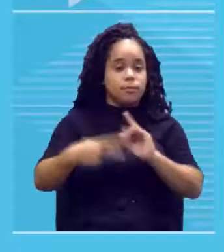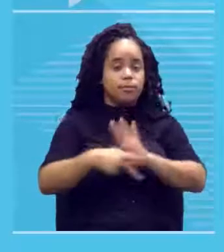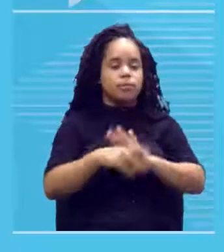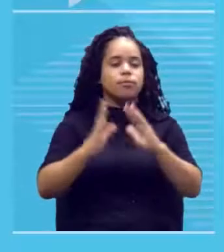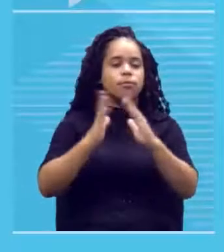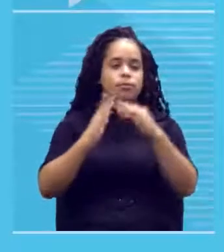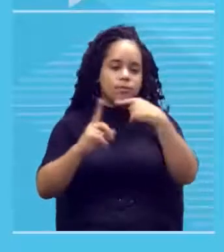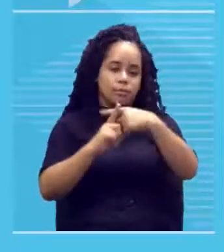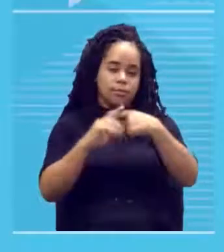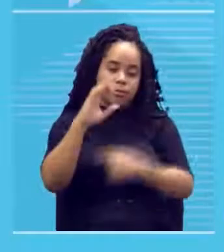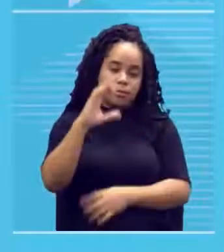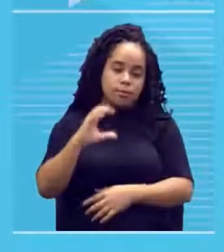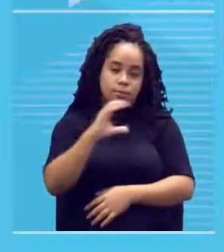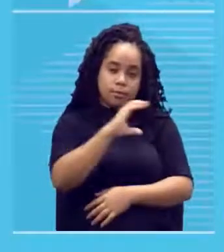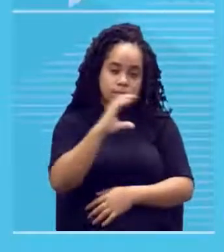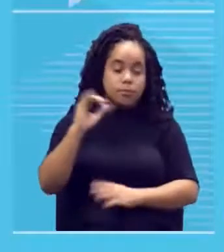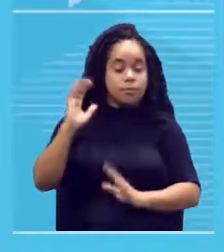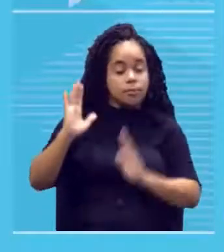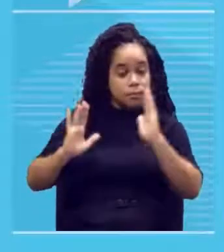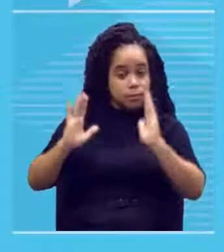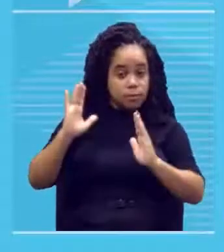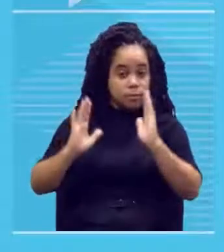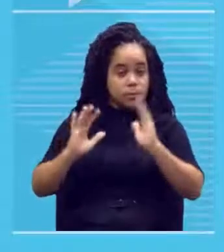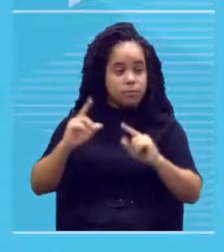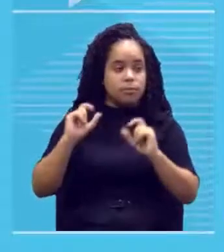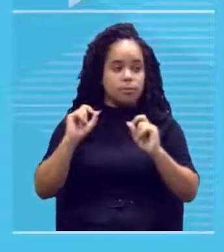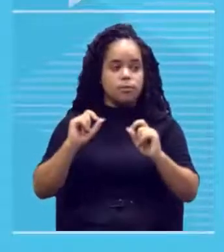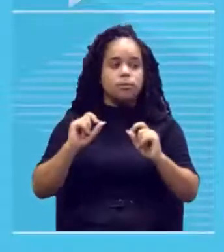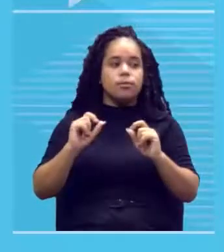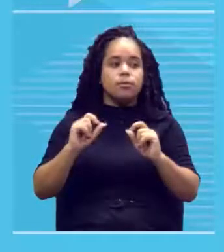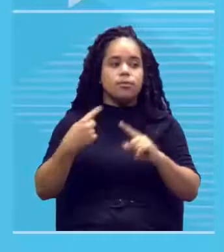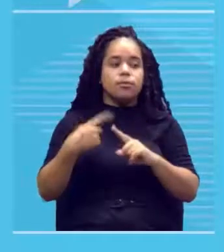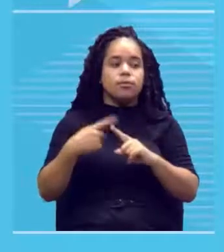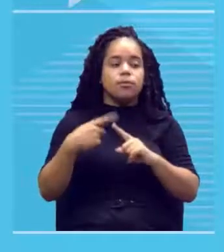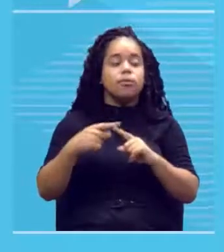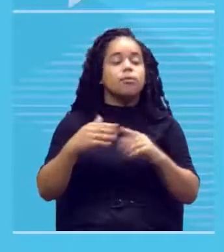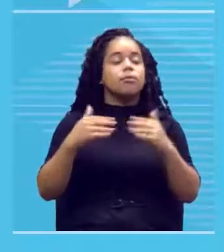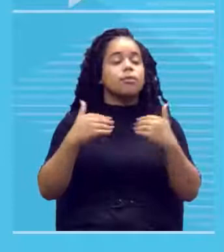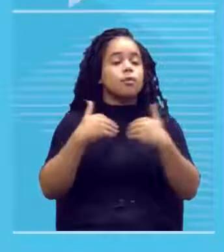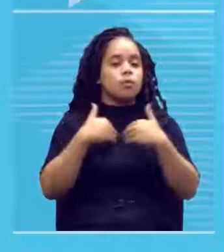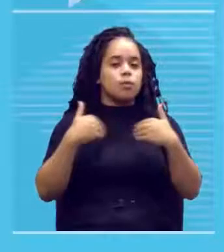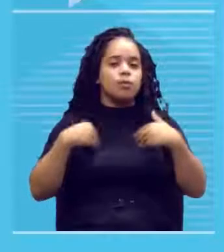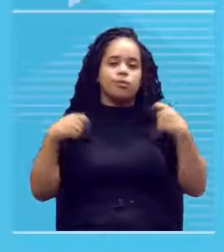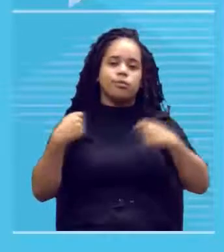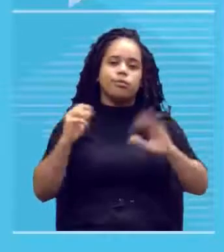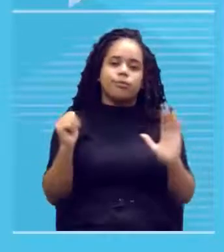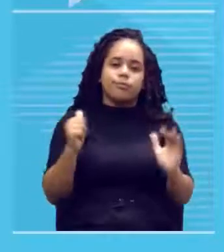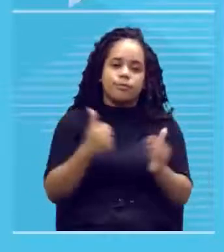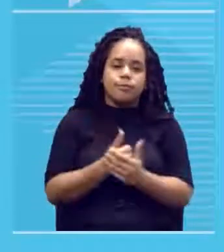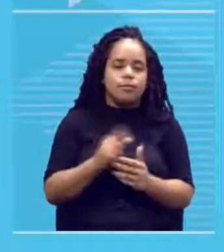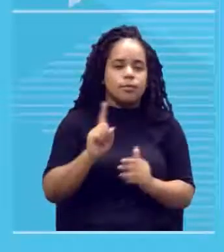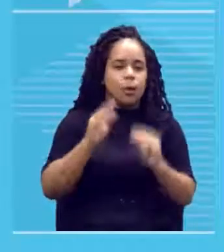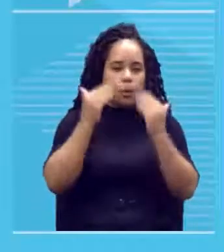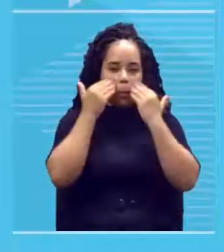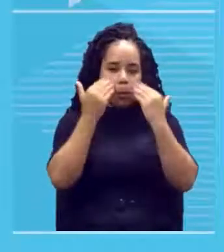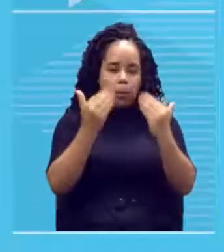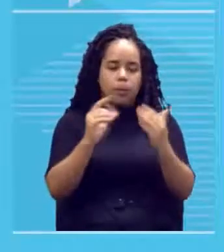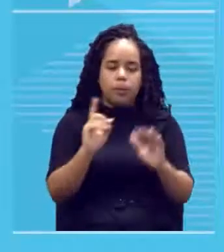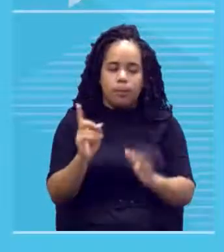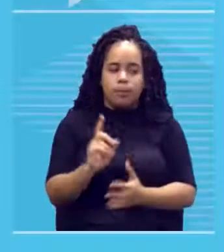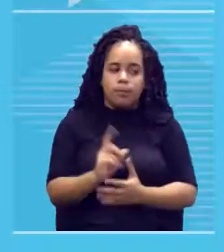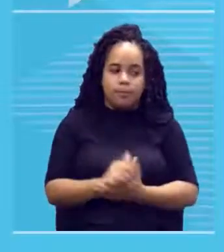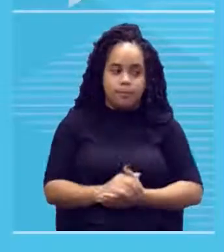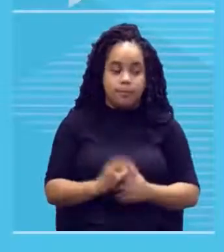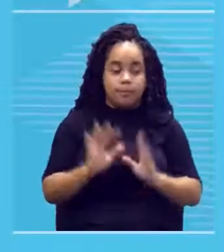cristã daquela época, o corpo tinha que se manter escondido e não exposto. E aí tudo que se